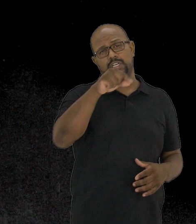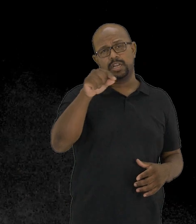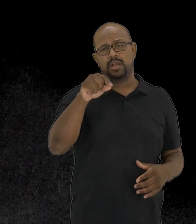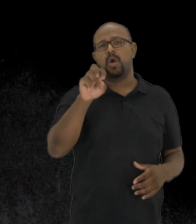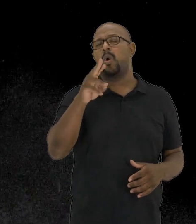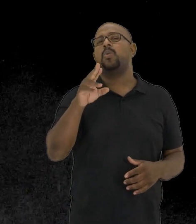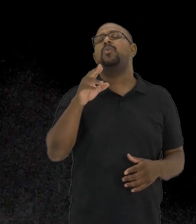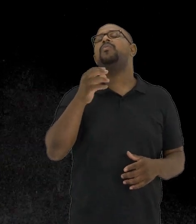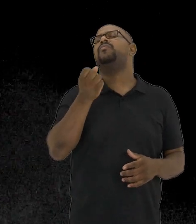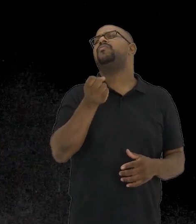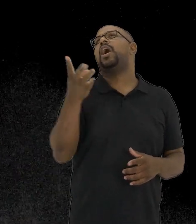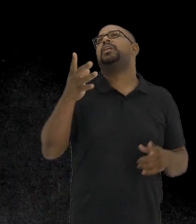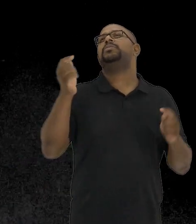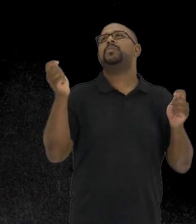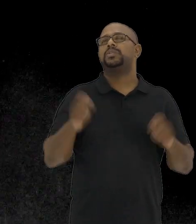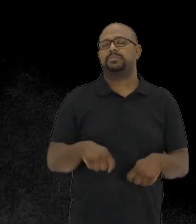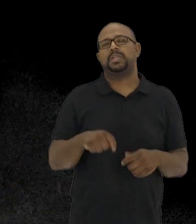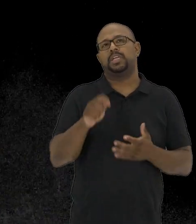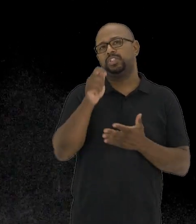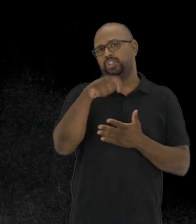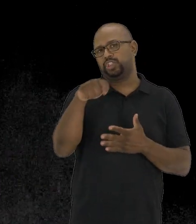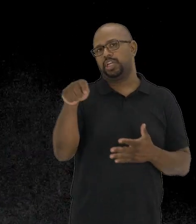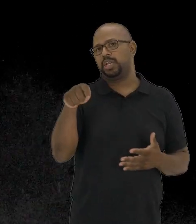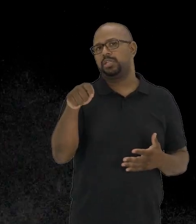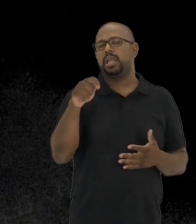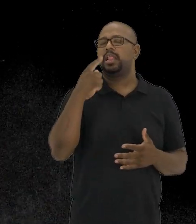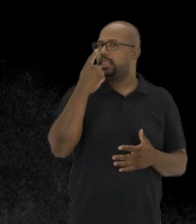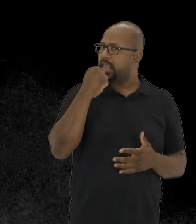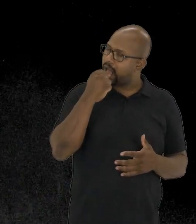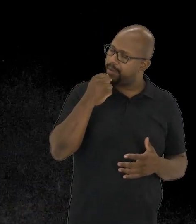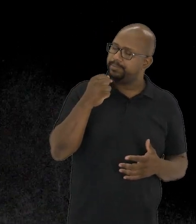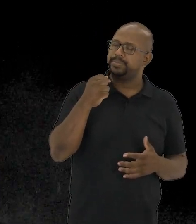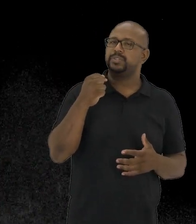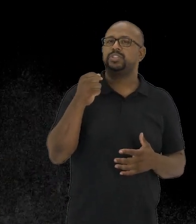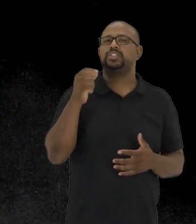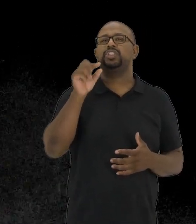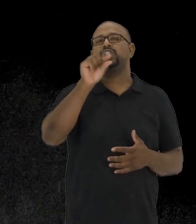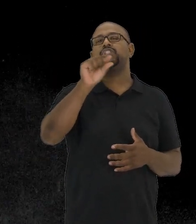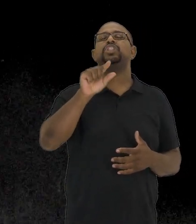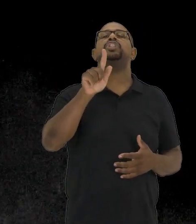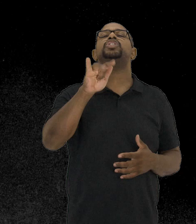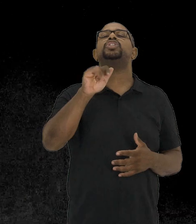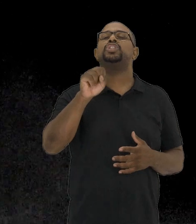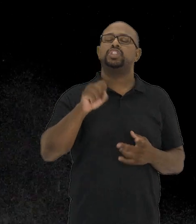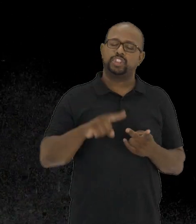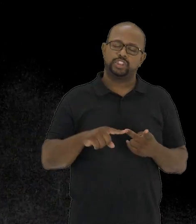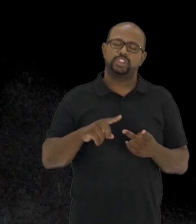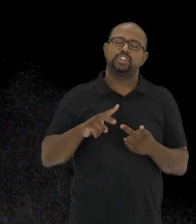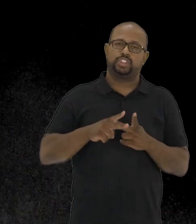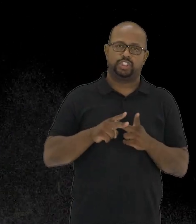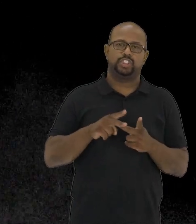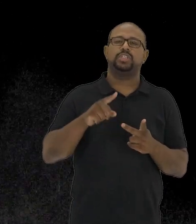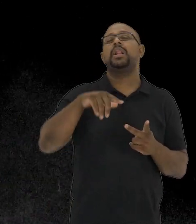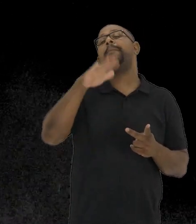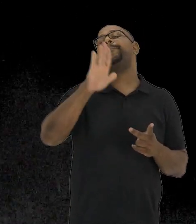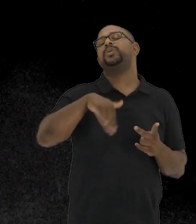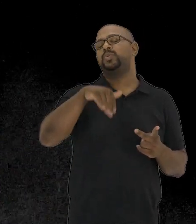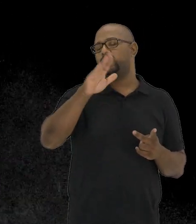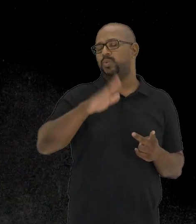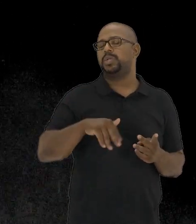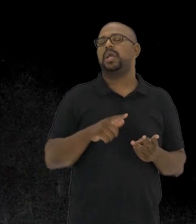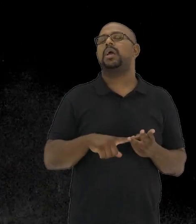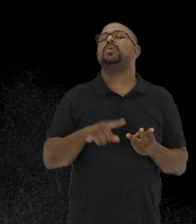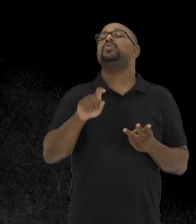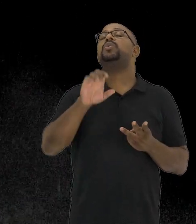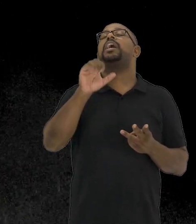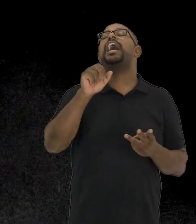escrevendo ou segurando várias possibilidades de escrita através do lápis, do giz de cera, da